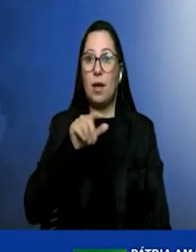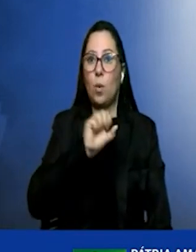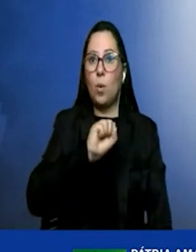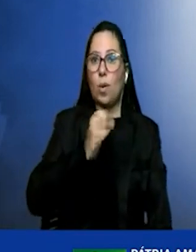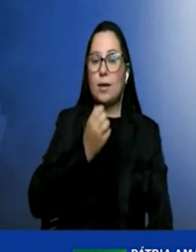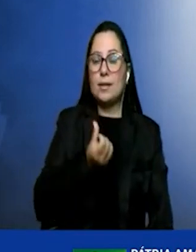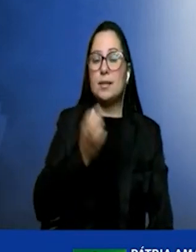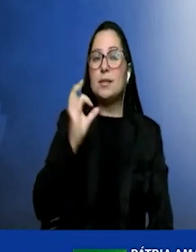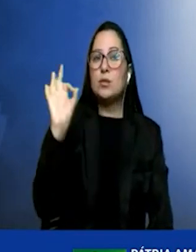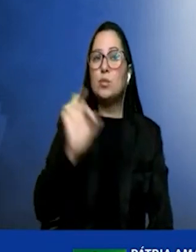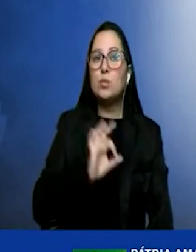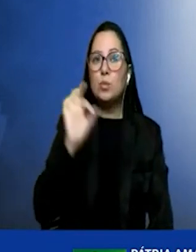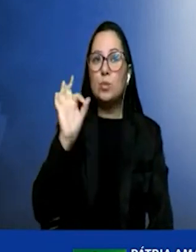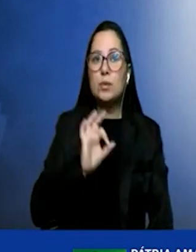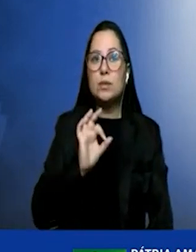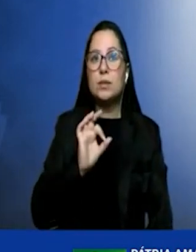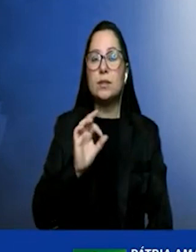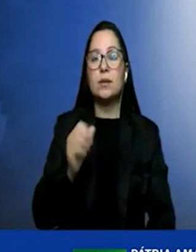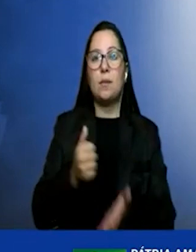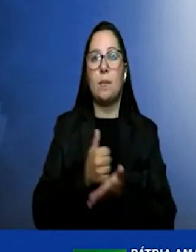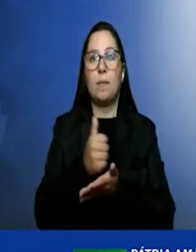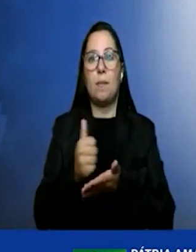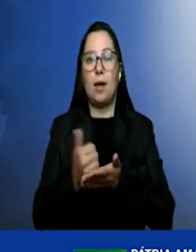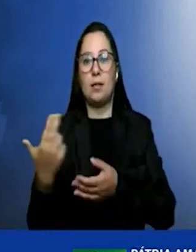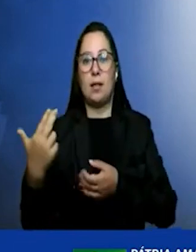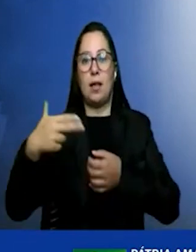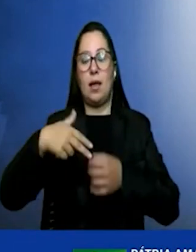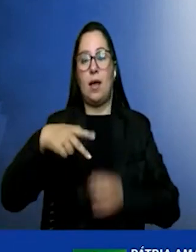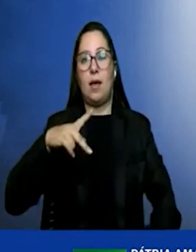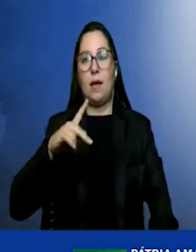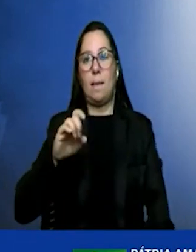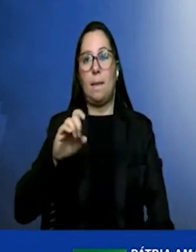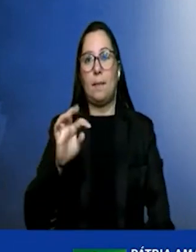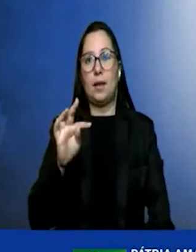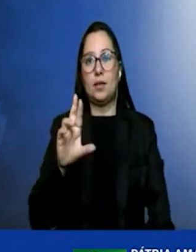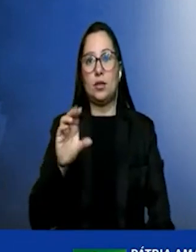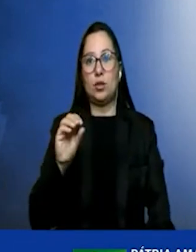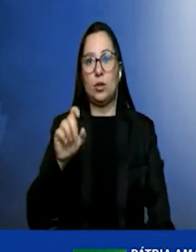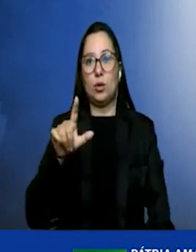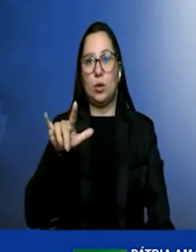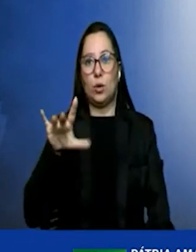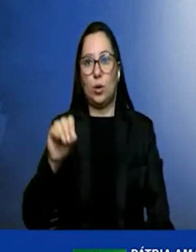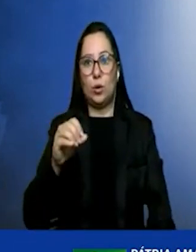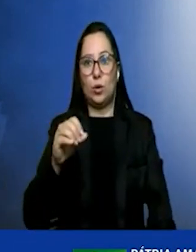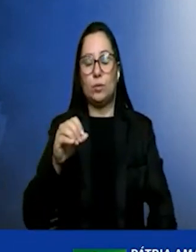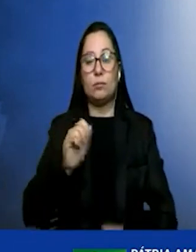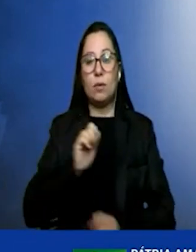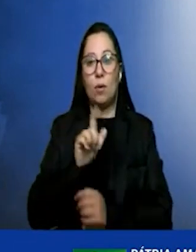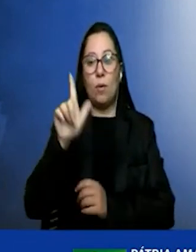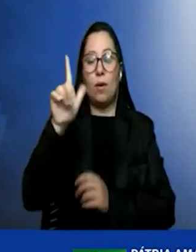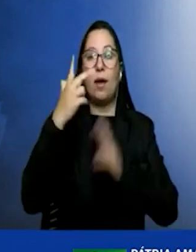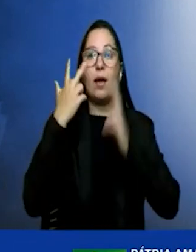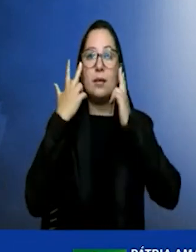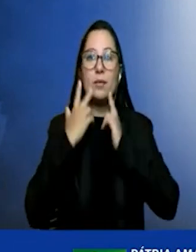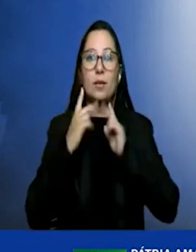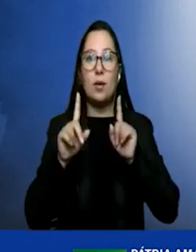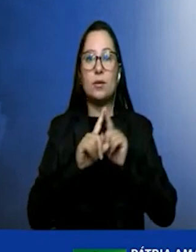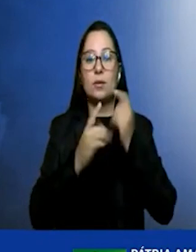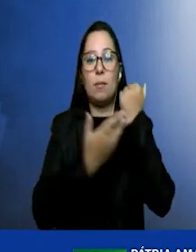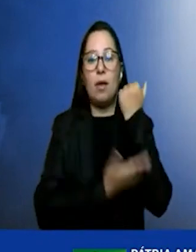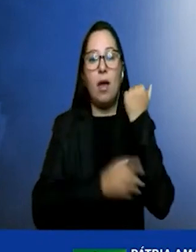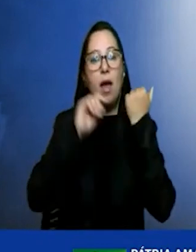composta por petróleo, gás natural e carvão. Já o Brasil é uma grande